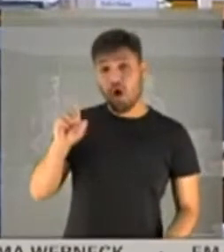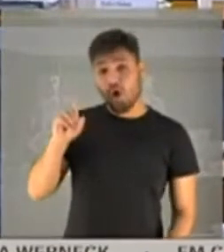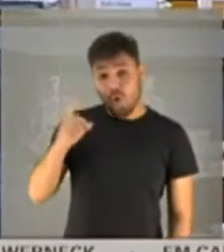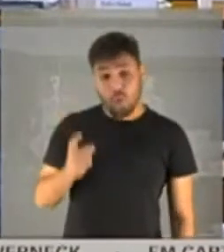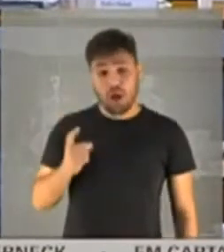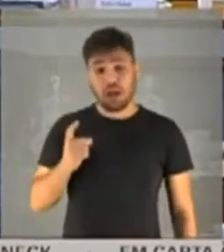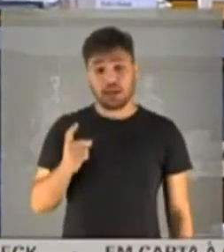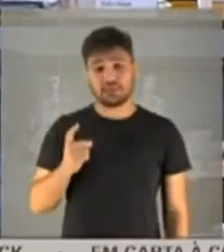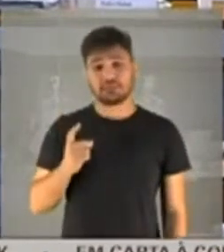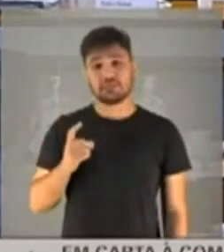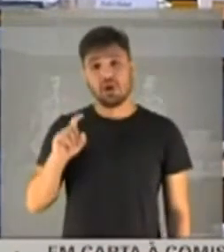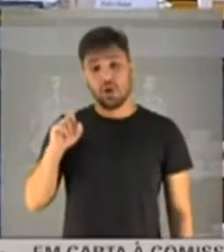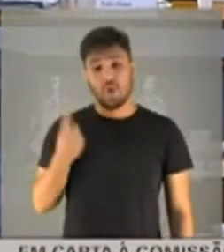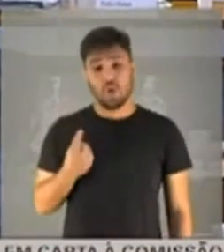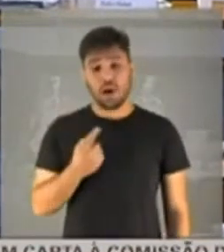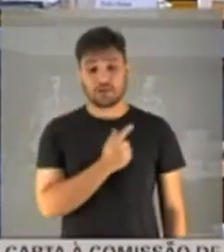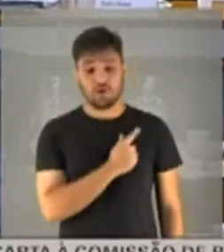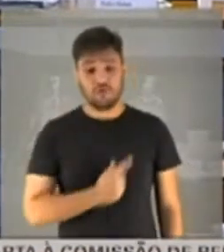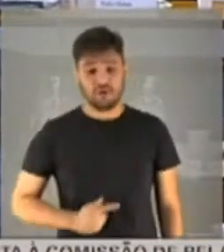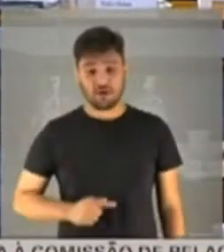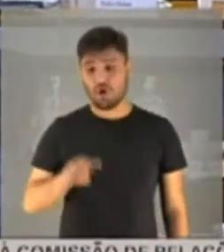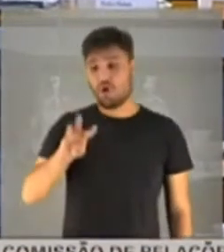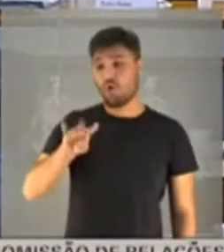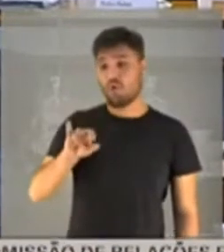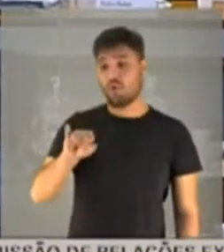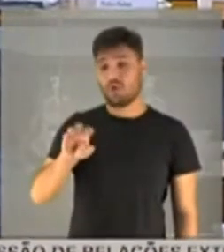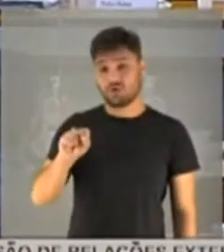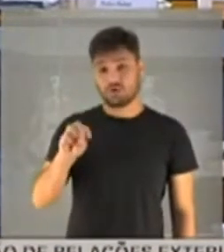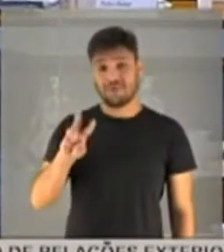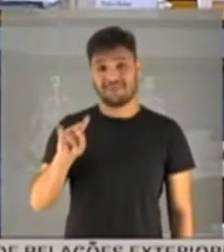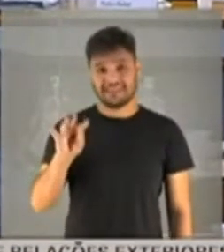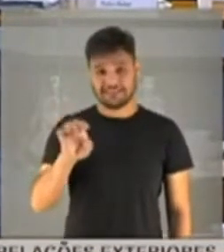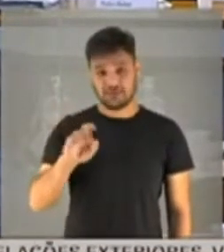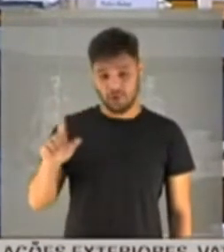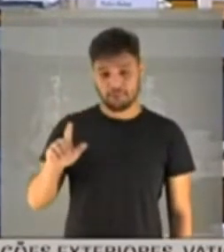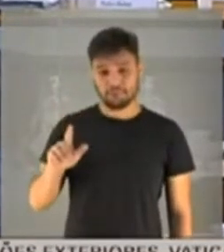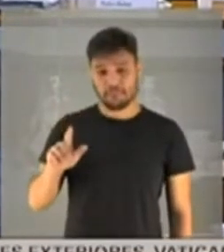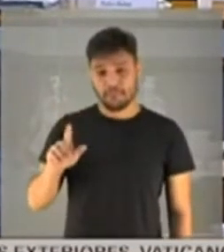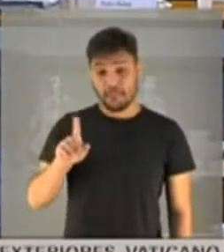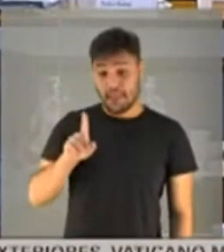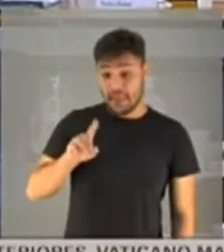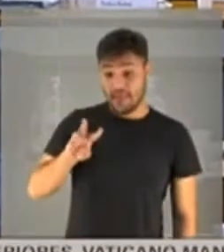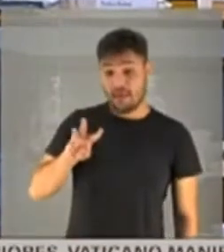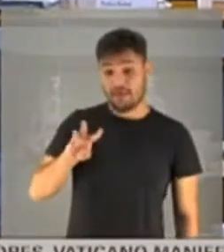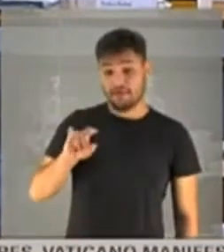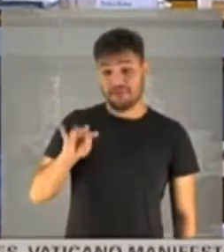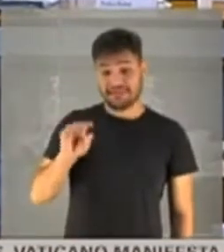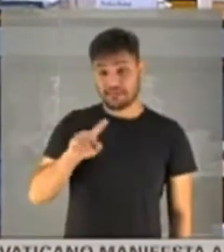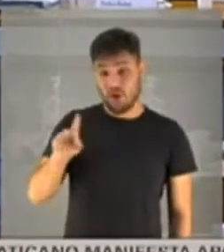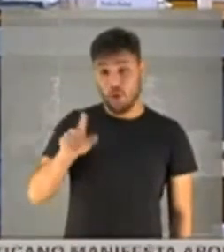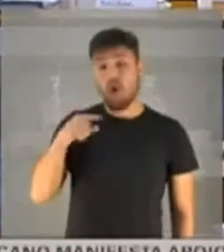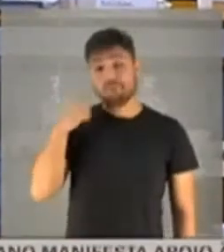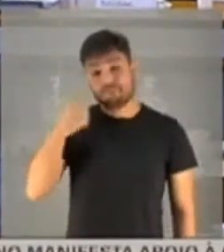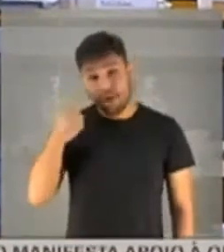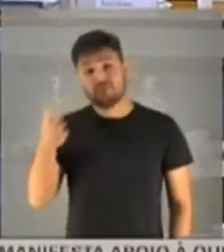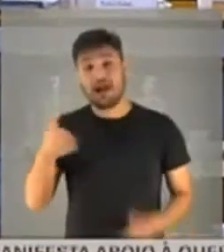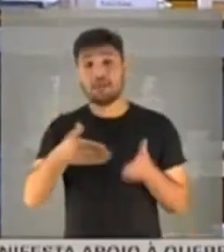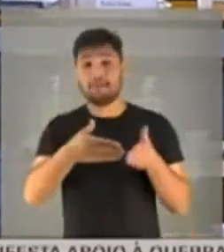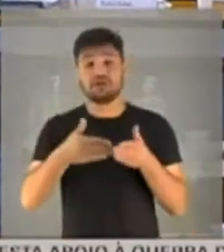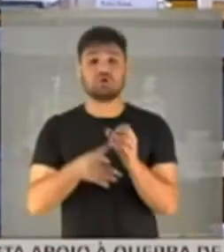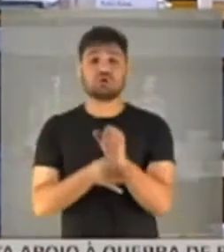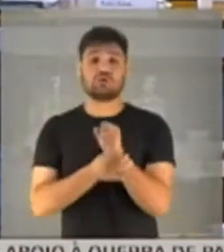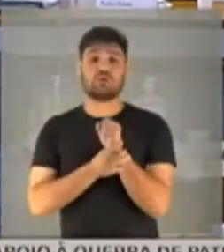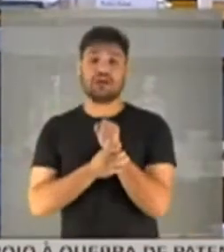-governador Wilson Witzel, os advogados pediram proteção. Quando eu disse quem ia,